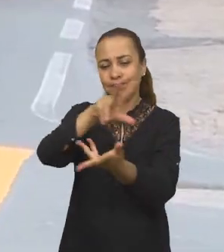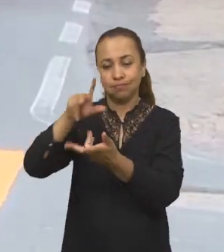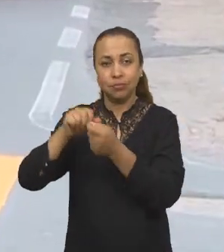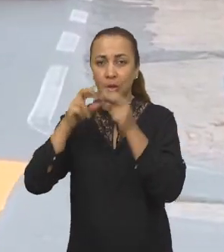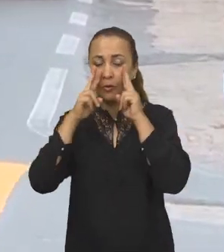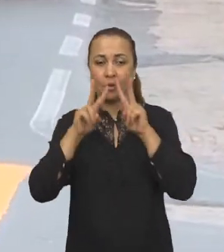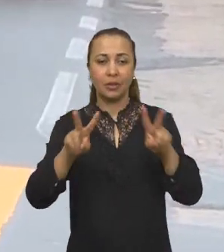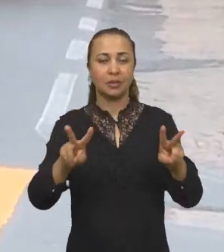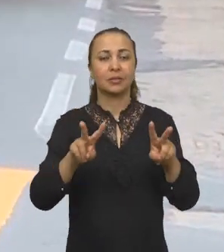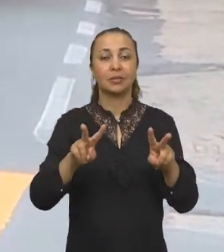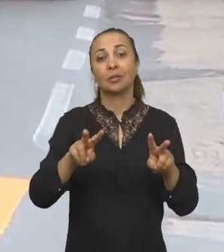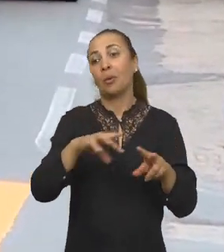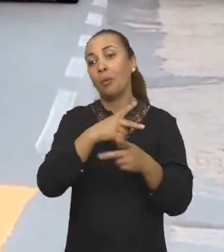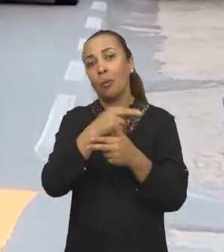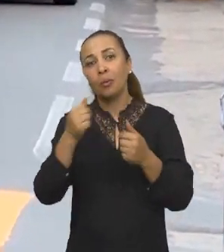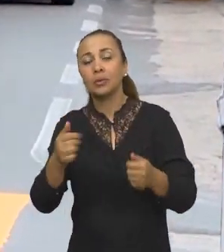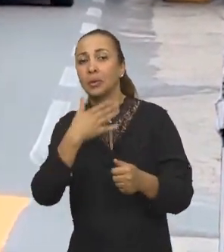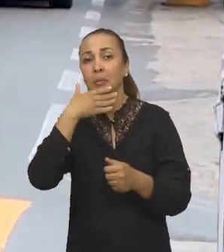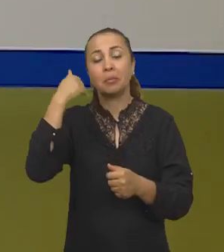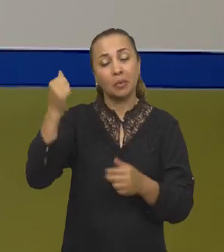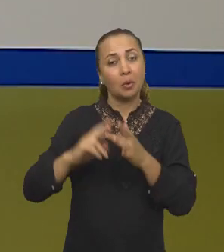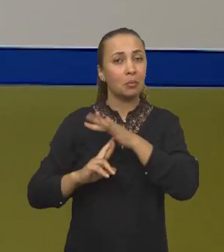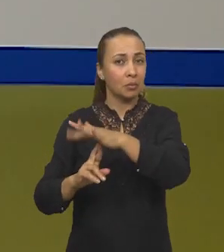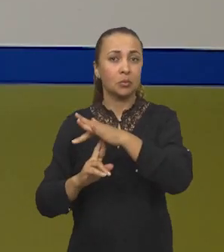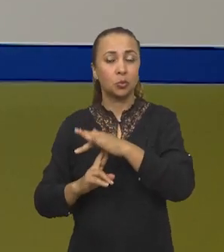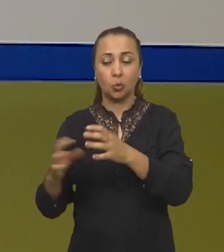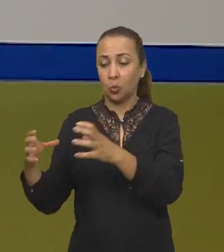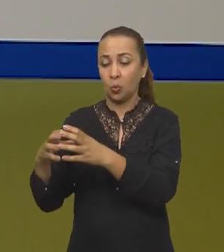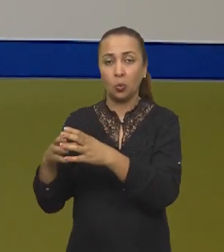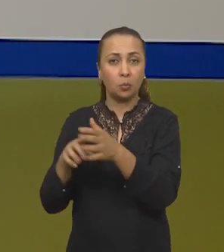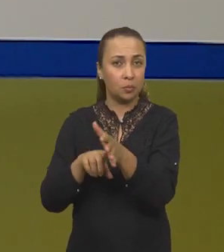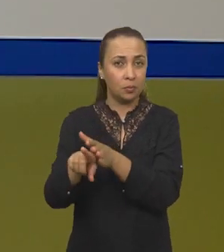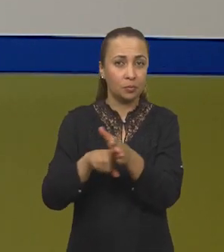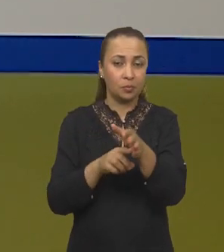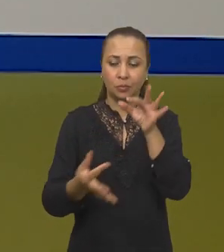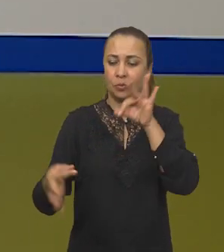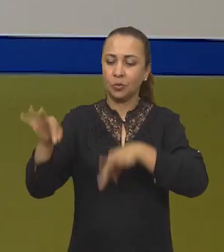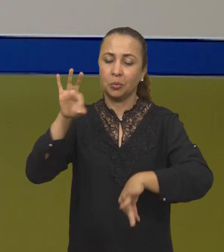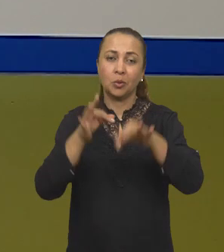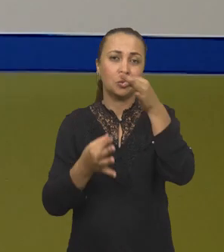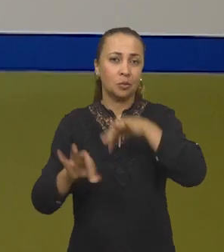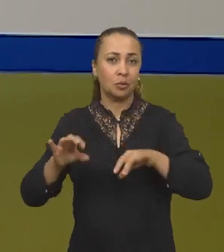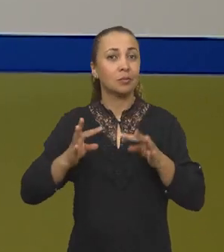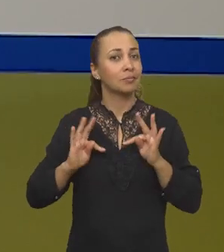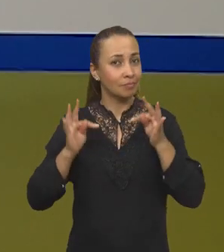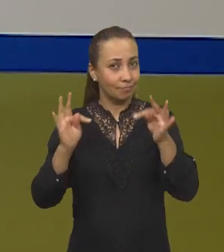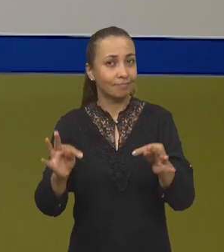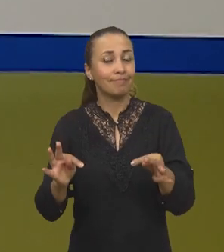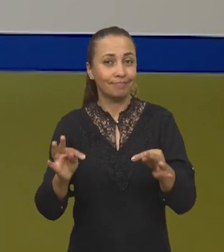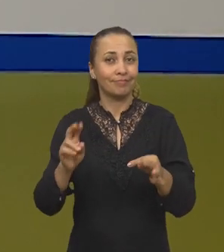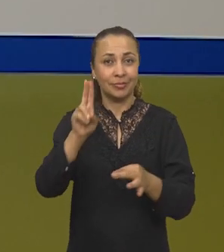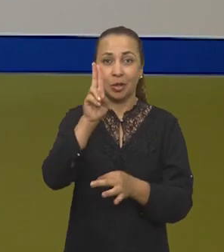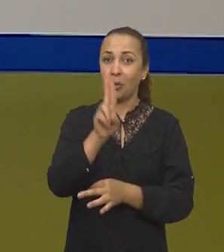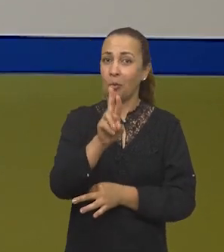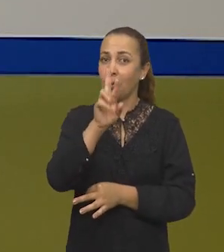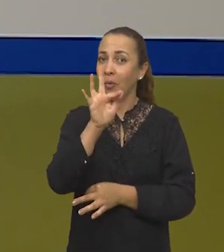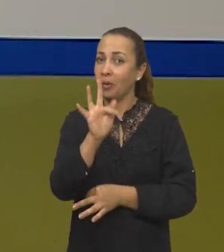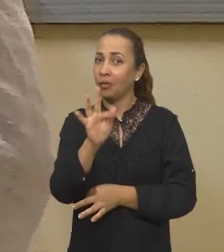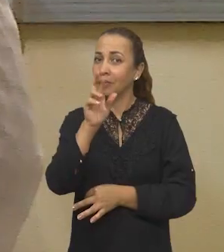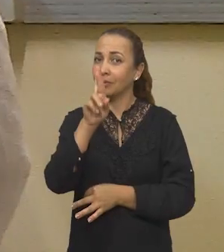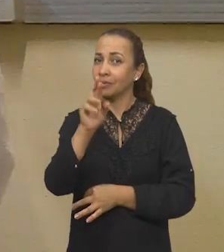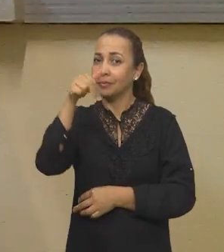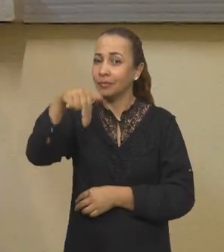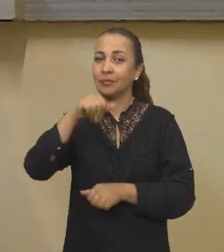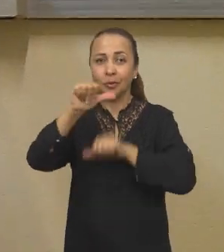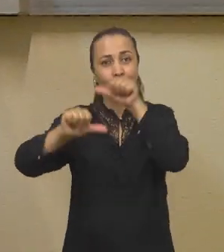Visando alternativas sustentáveis, o grupo de pesquisadores do Laboratório de Tecnologia Ambiental da UFRN